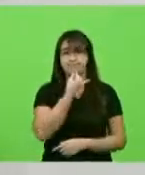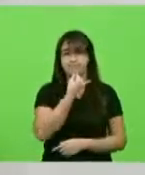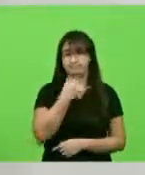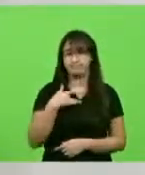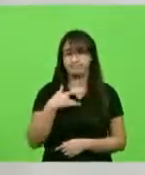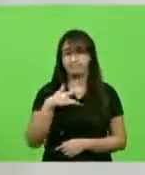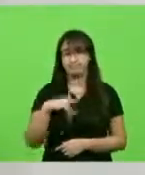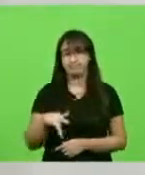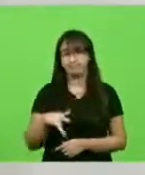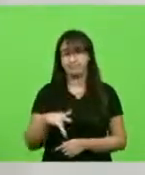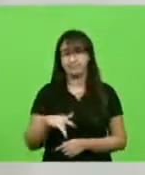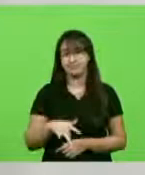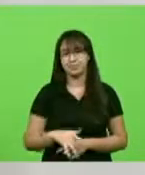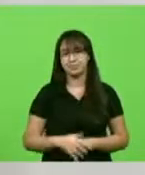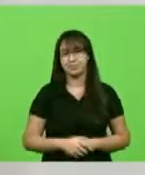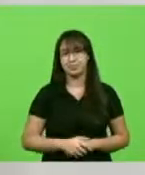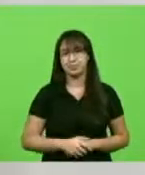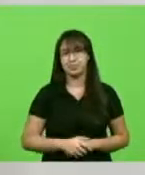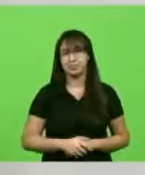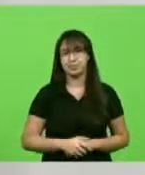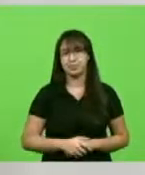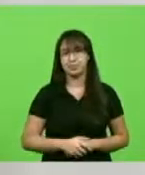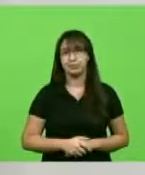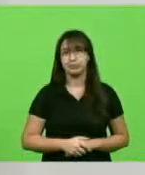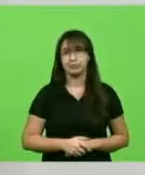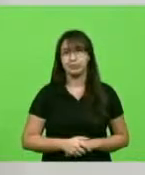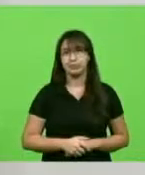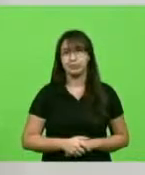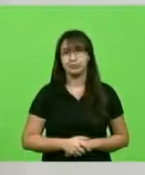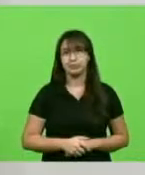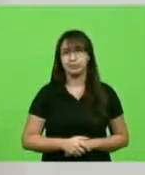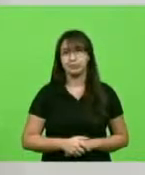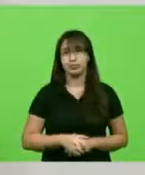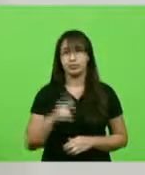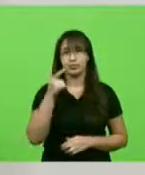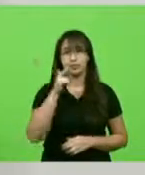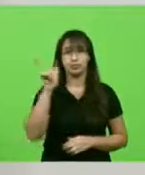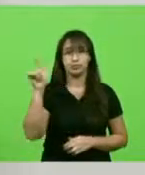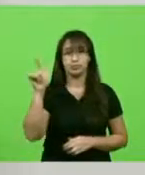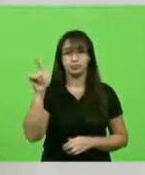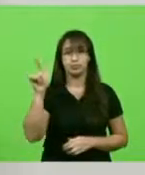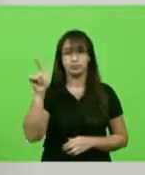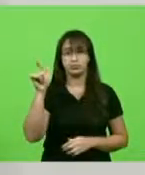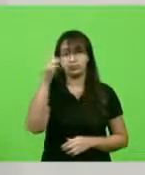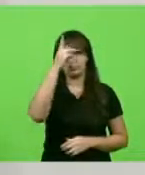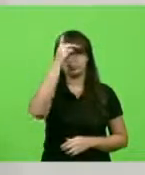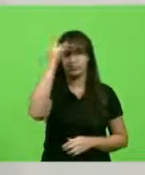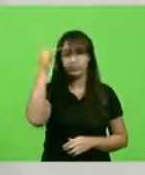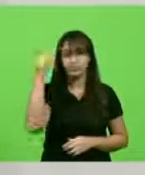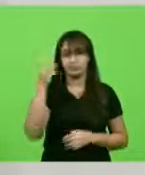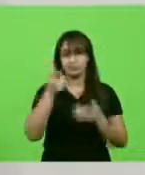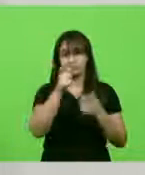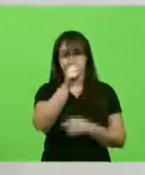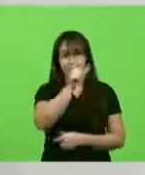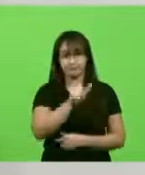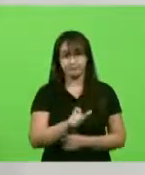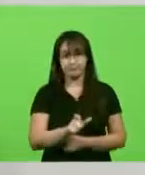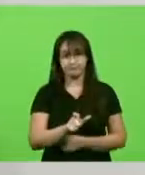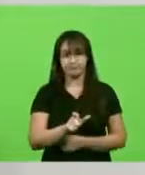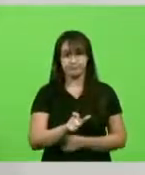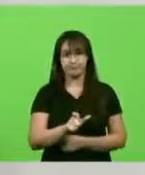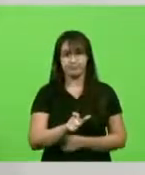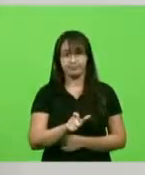uma nota triste. Mais uma vítima para o Covid